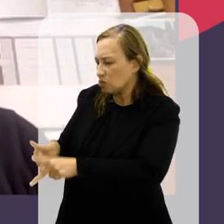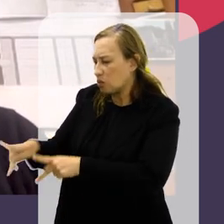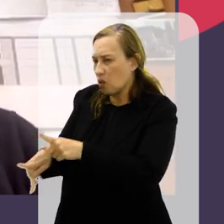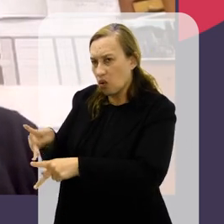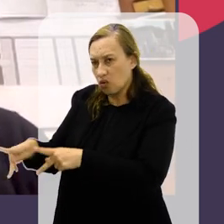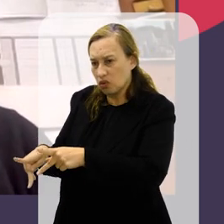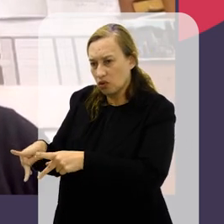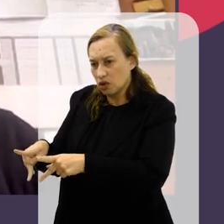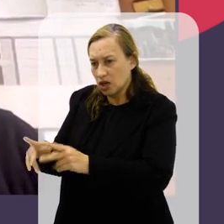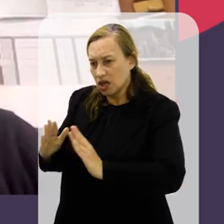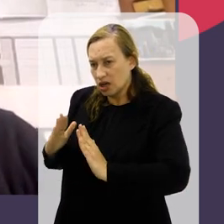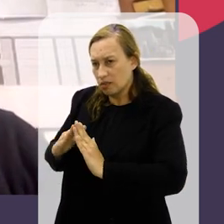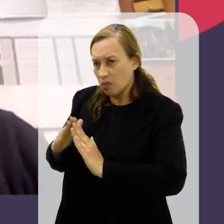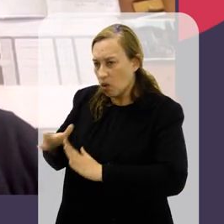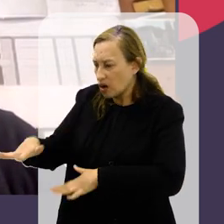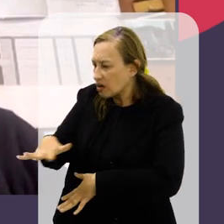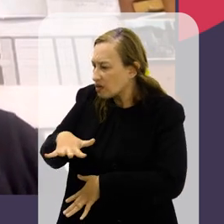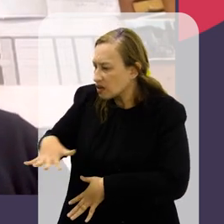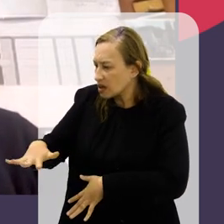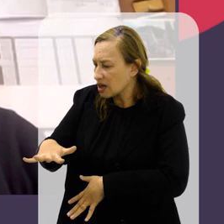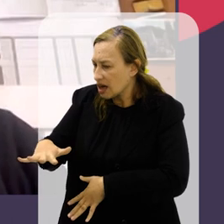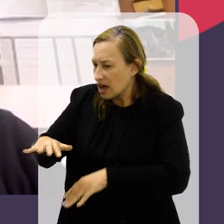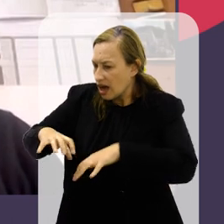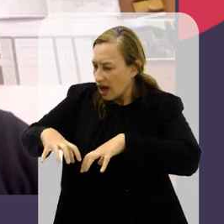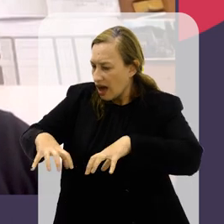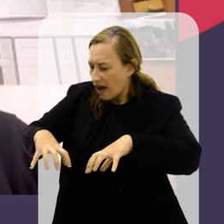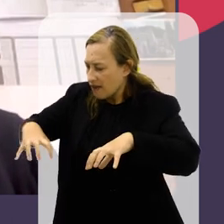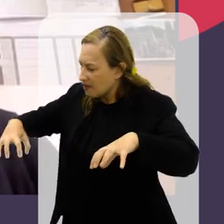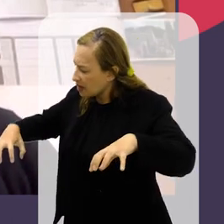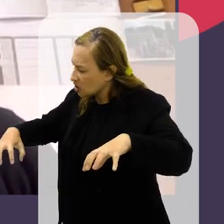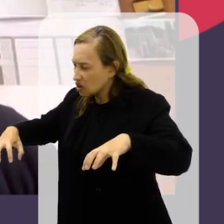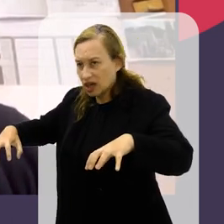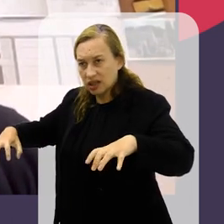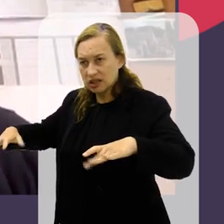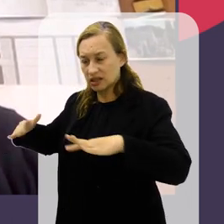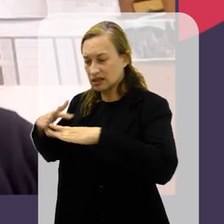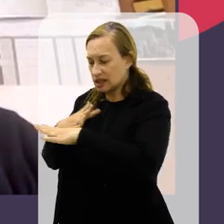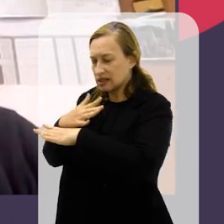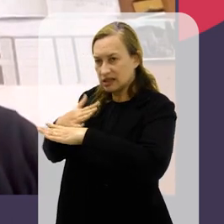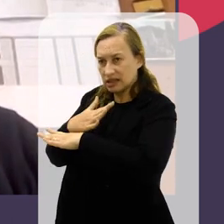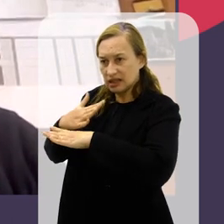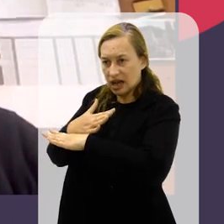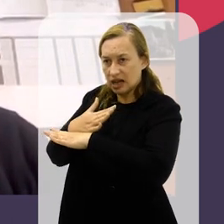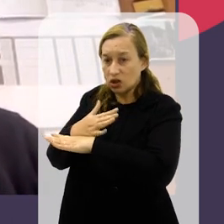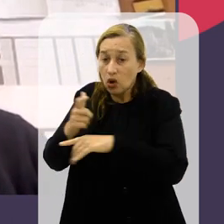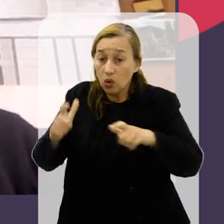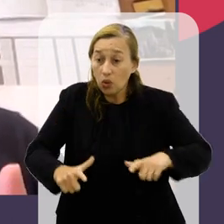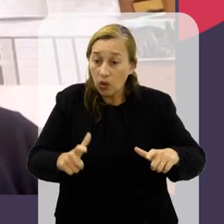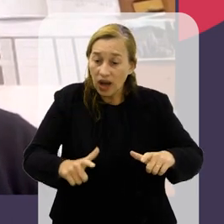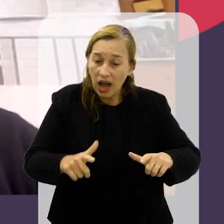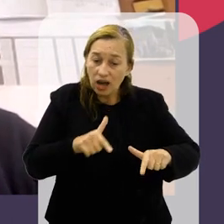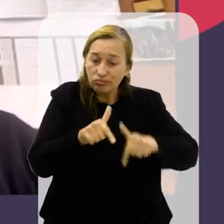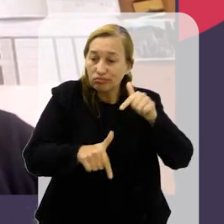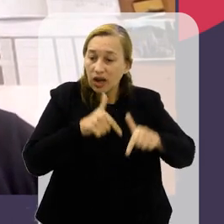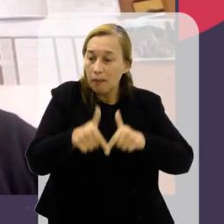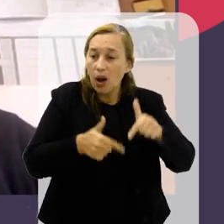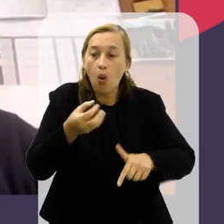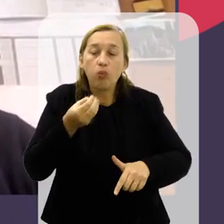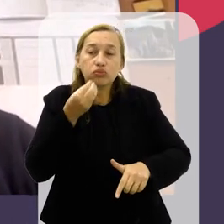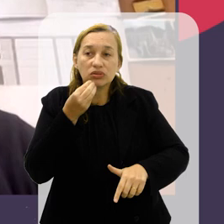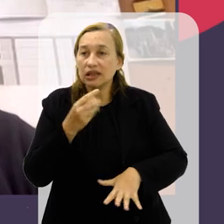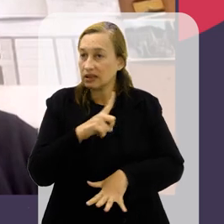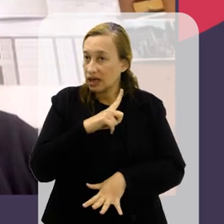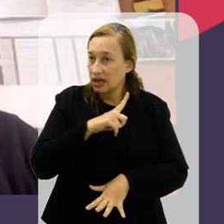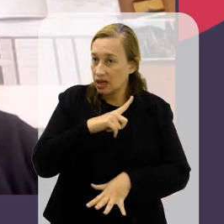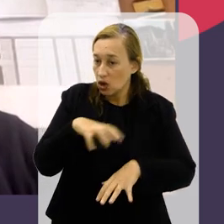mais nas bordas da cidade, ou seja, mais afastados dos lugares que concentram trabalho e